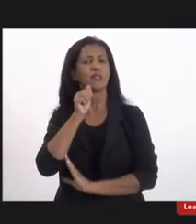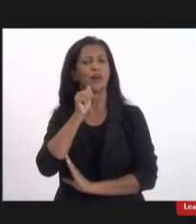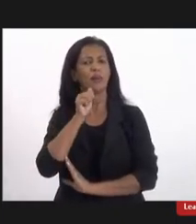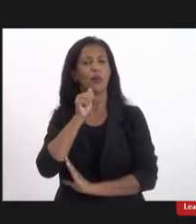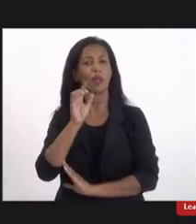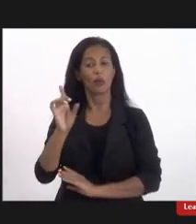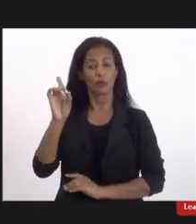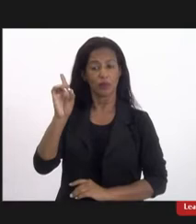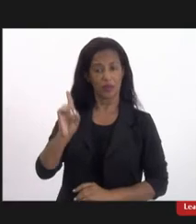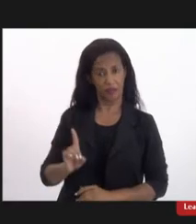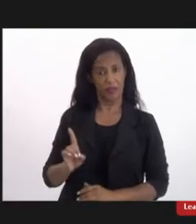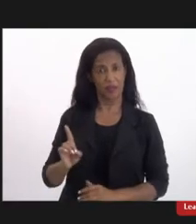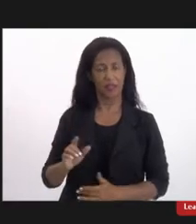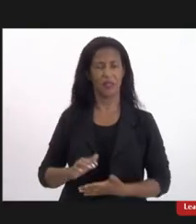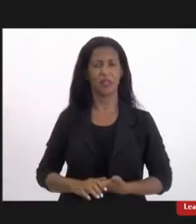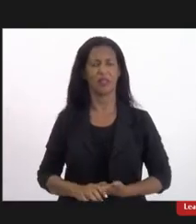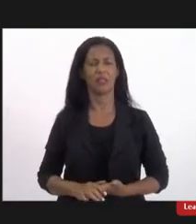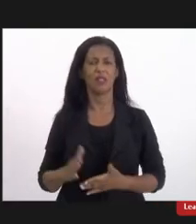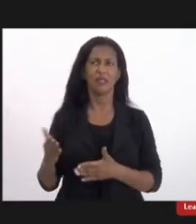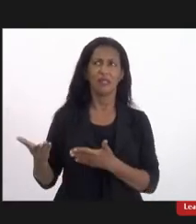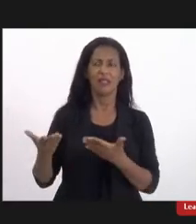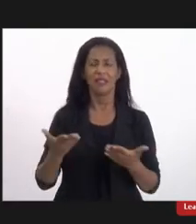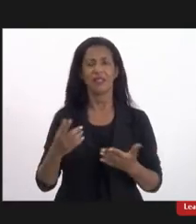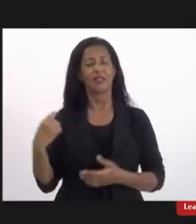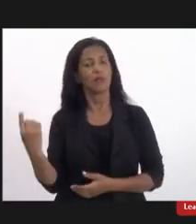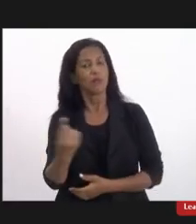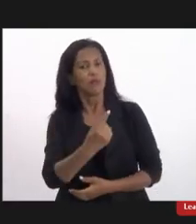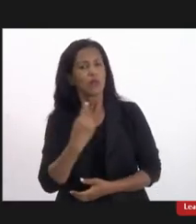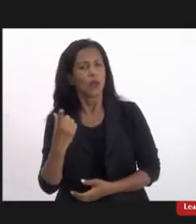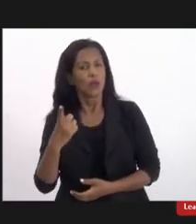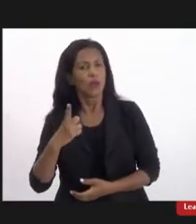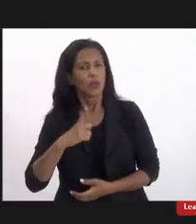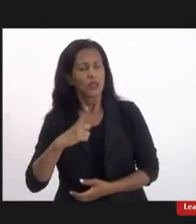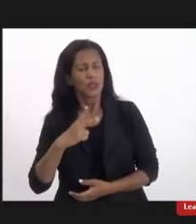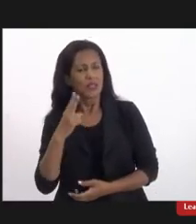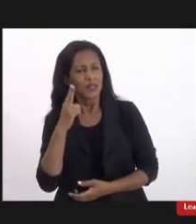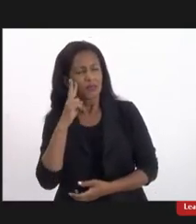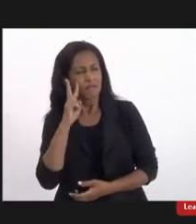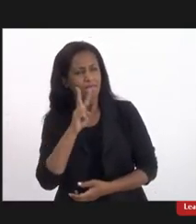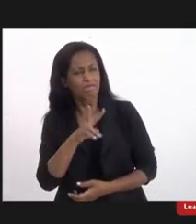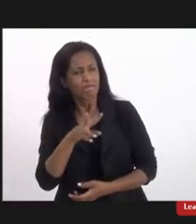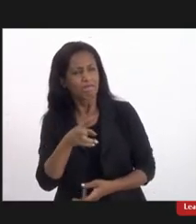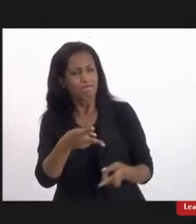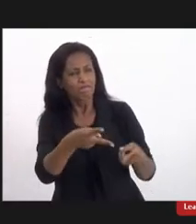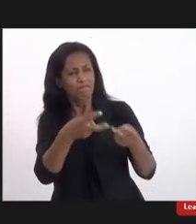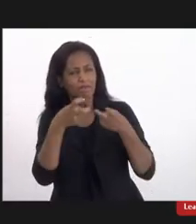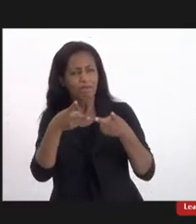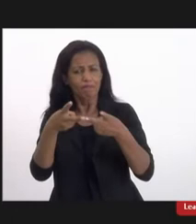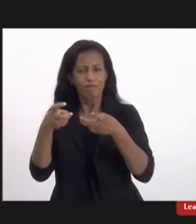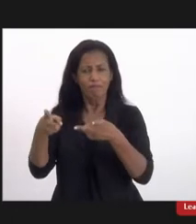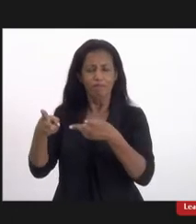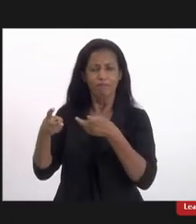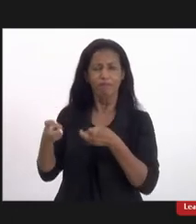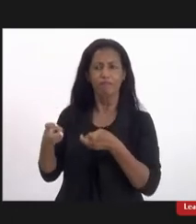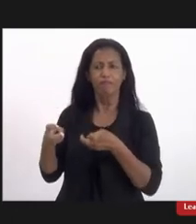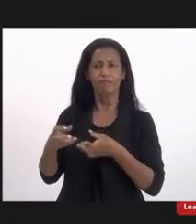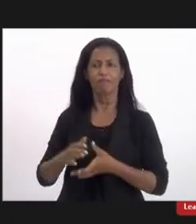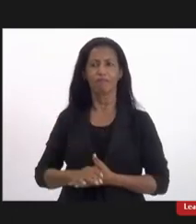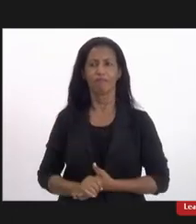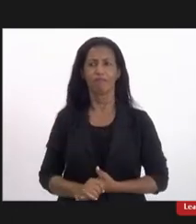deficiência e assim nós temos visto que no